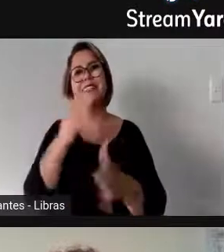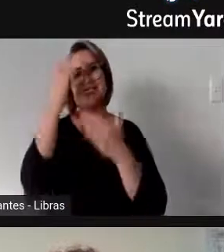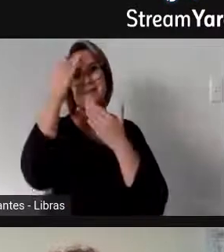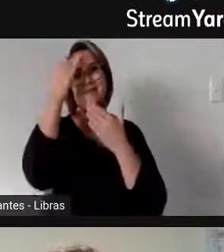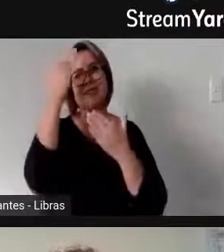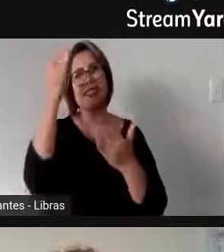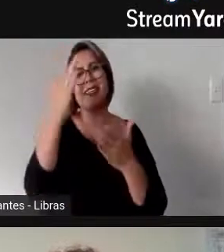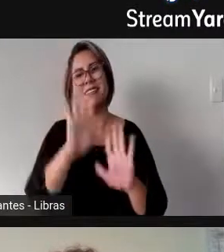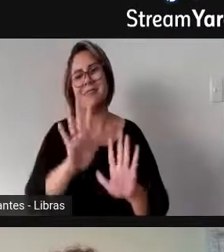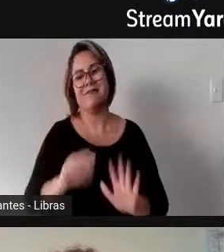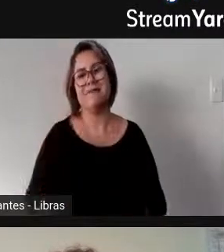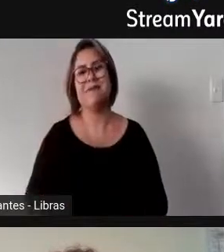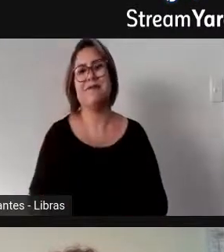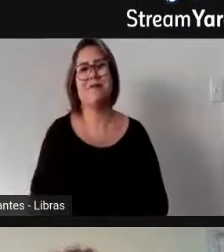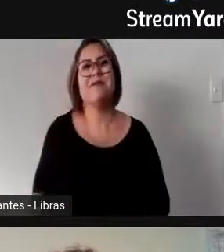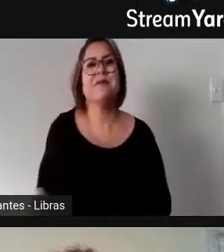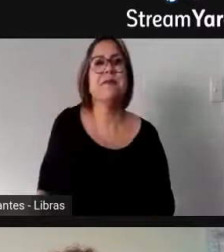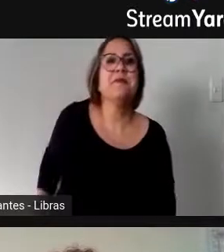pela participação.